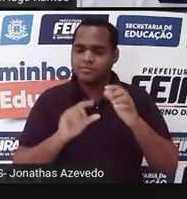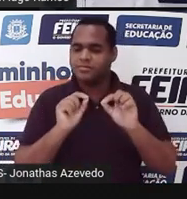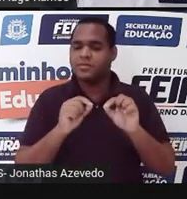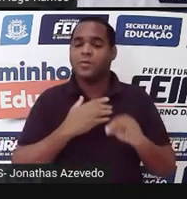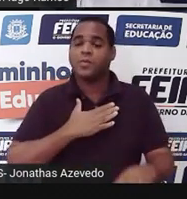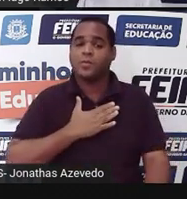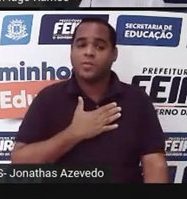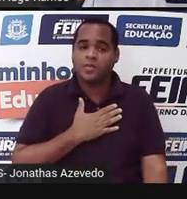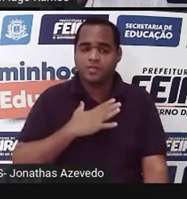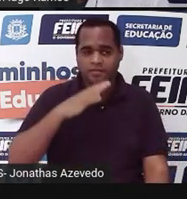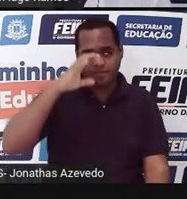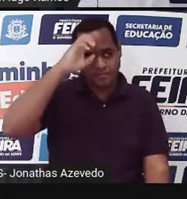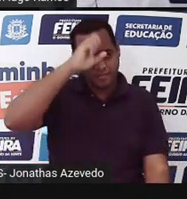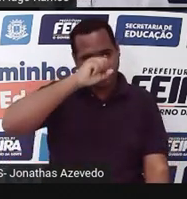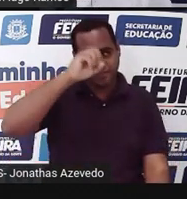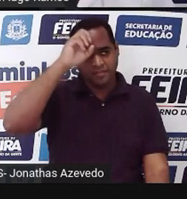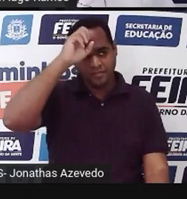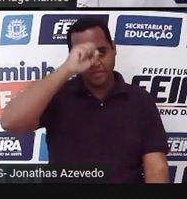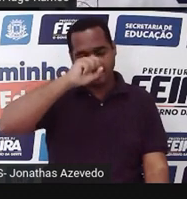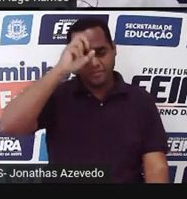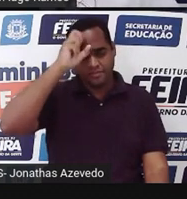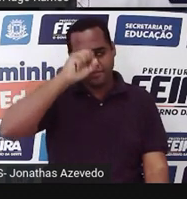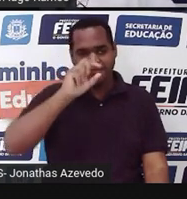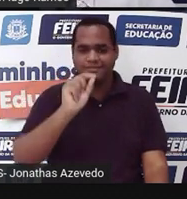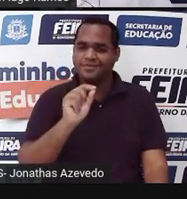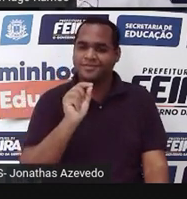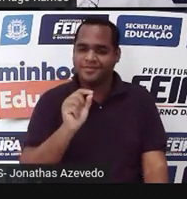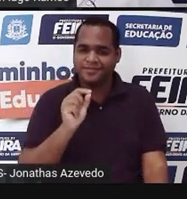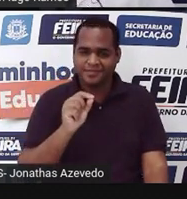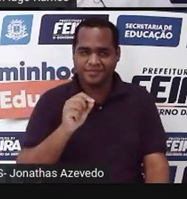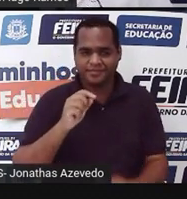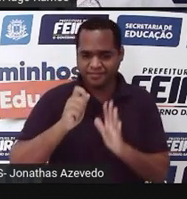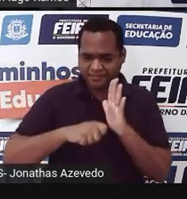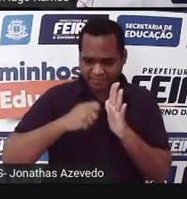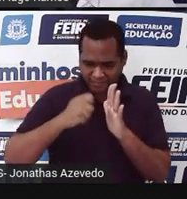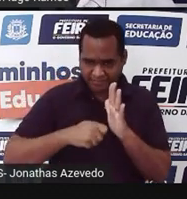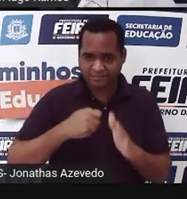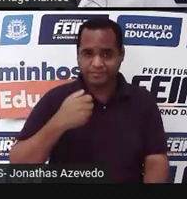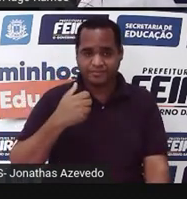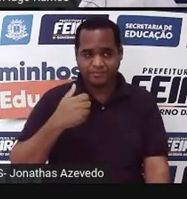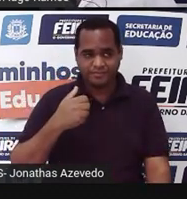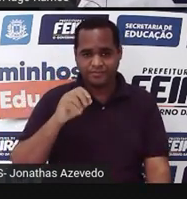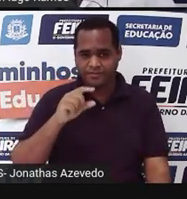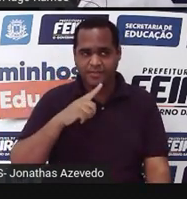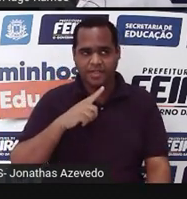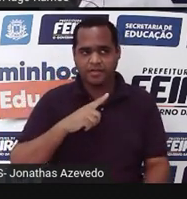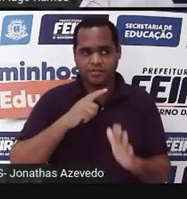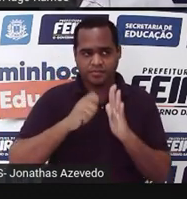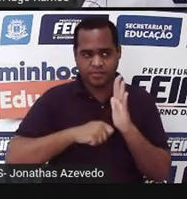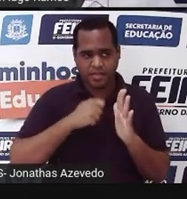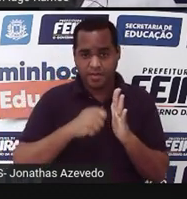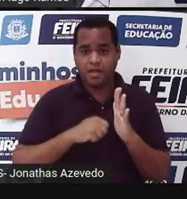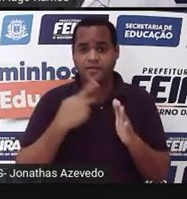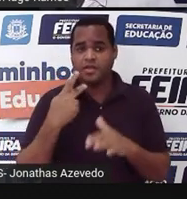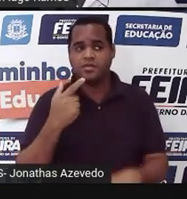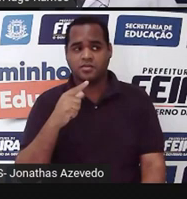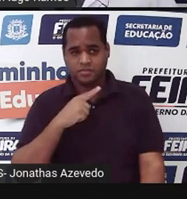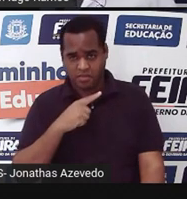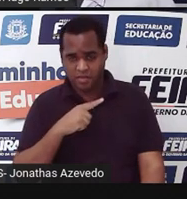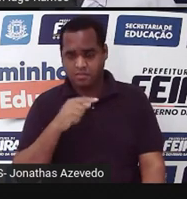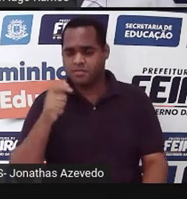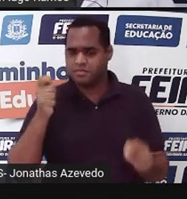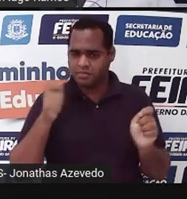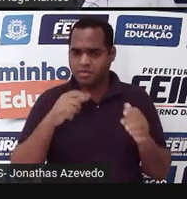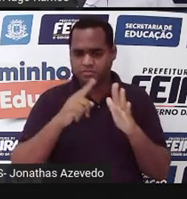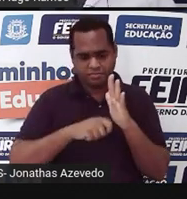mais gostou da aula, certo? A maioria dos celulares já vem com gravador de áudio. Caso não tenha, você pode abrir